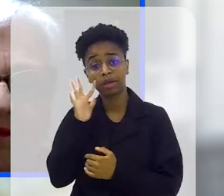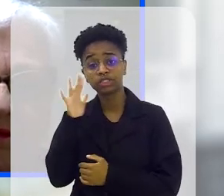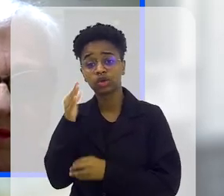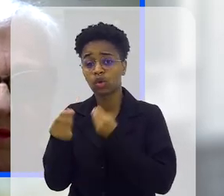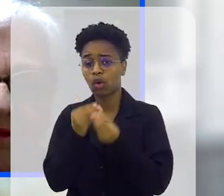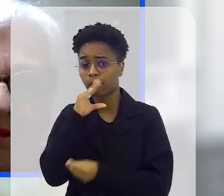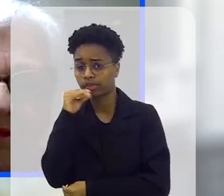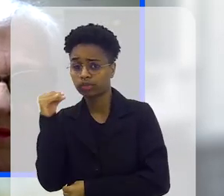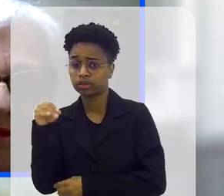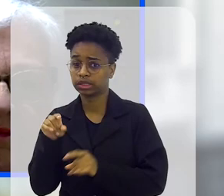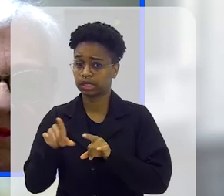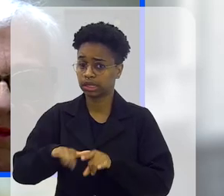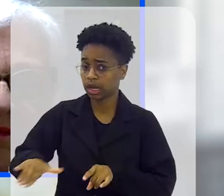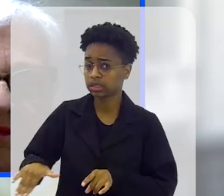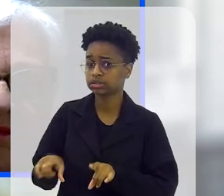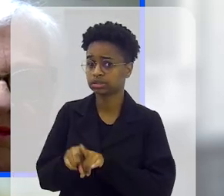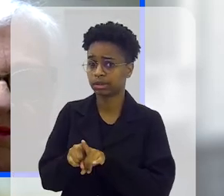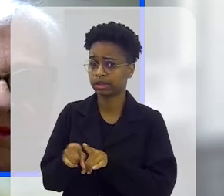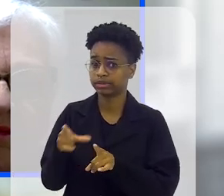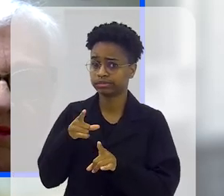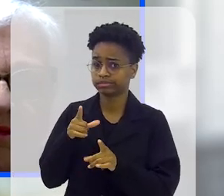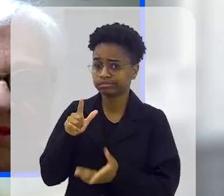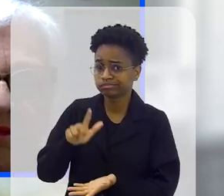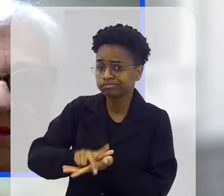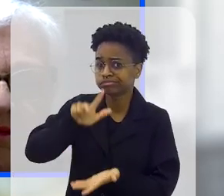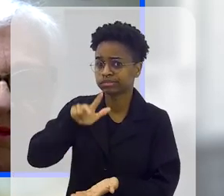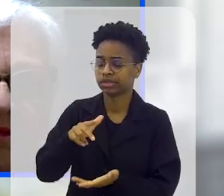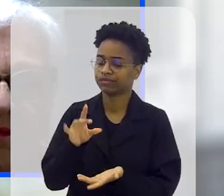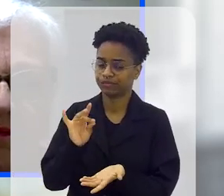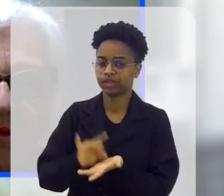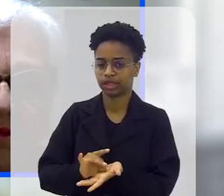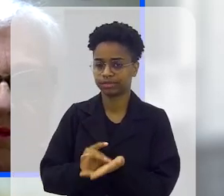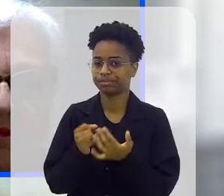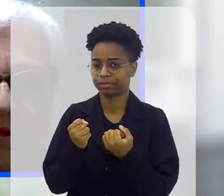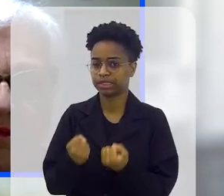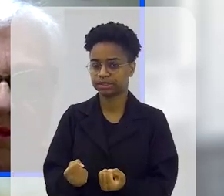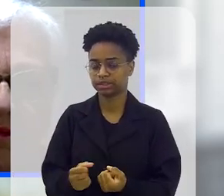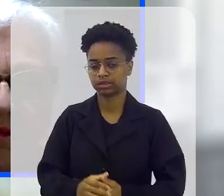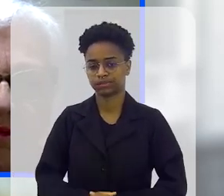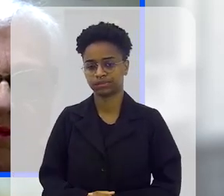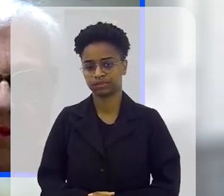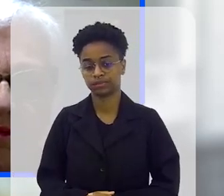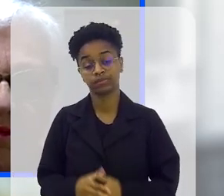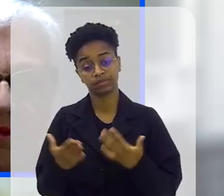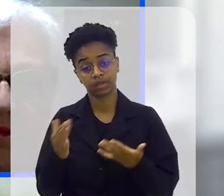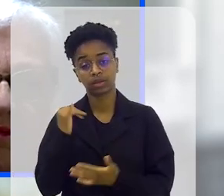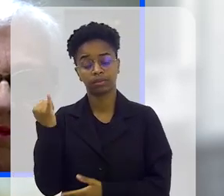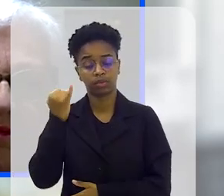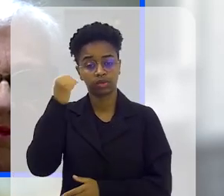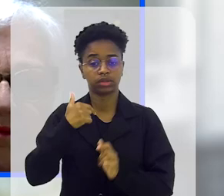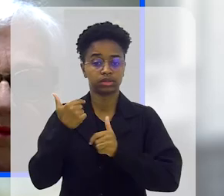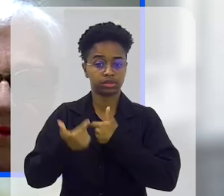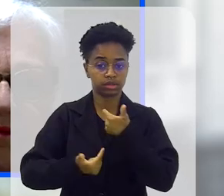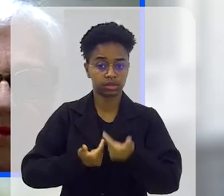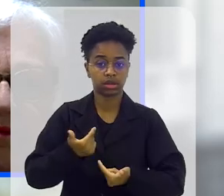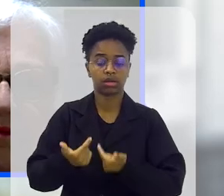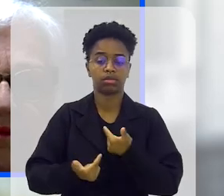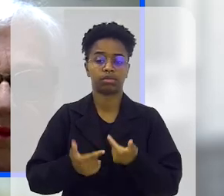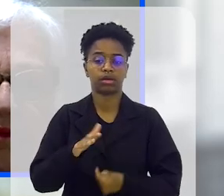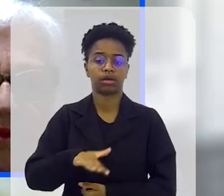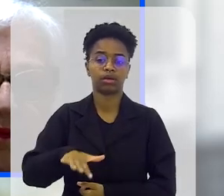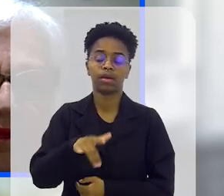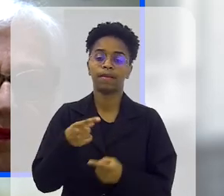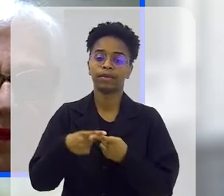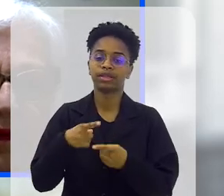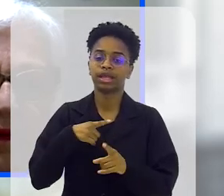na adolescência, enfim, saindo da infância e receber esse diagnóstico, é realmente muito pesado, é importante esse trabalho, né, sua, dentro